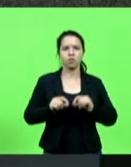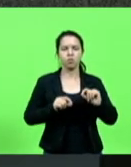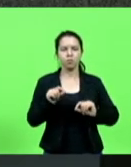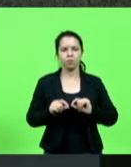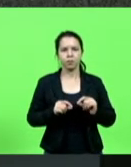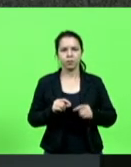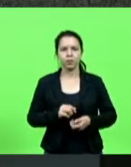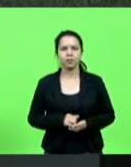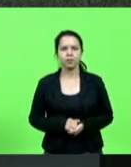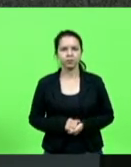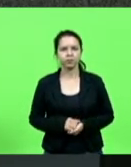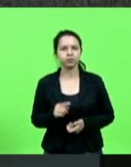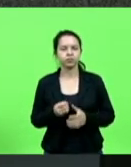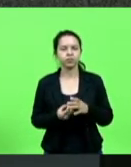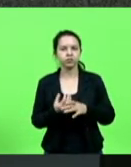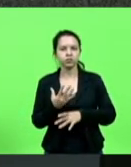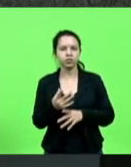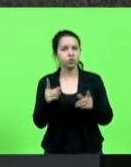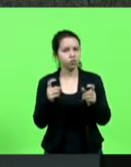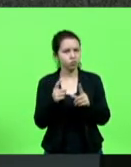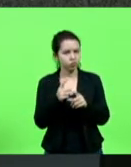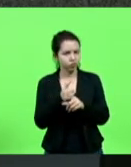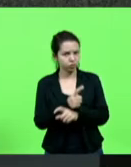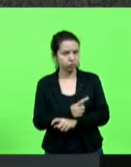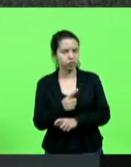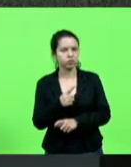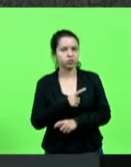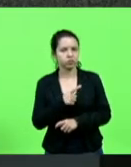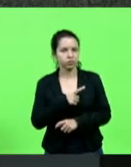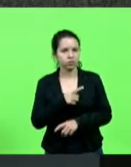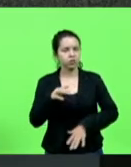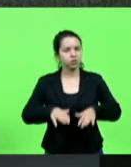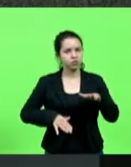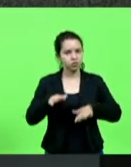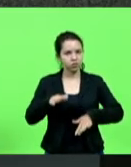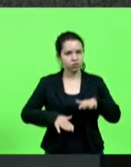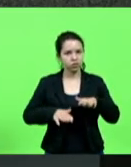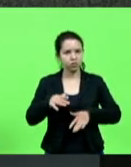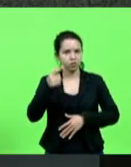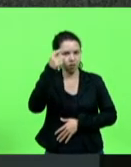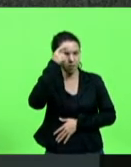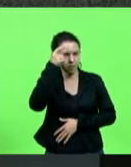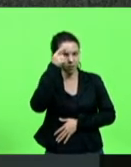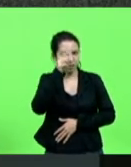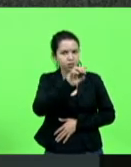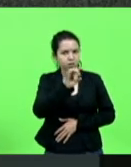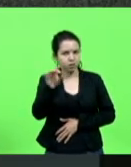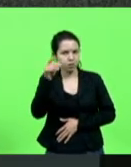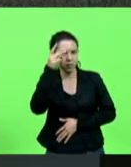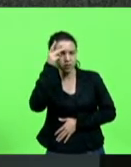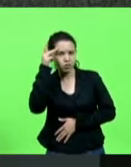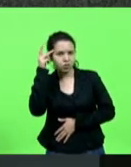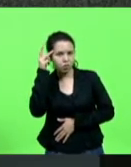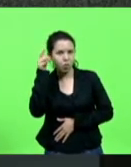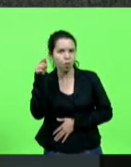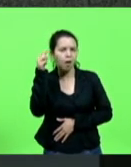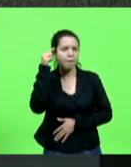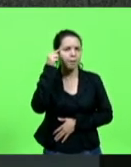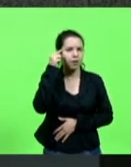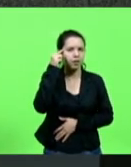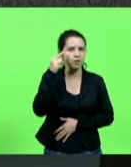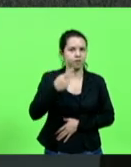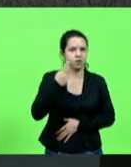Isso cria uma dificuldade enorme, muitas vezes, na cabeça das pessoas, entendendo que um vereador